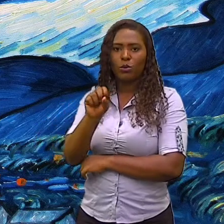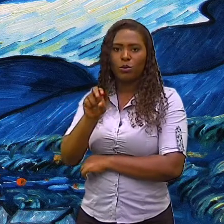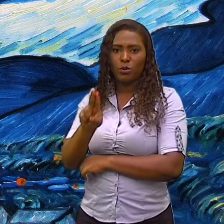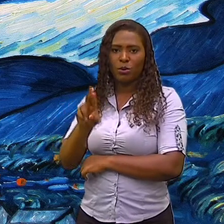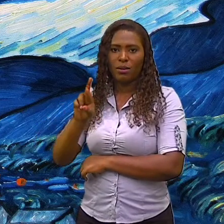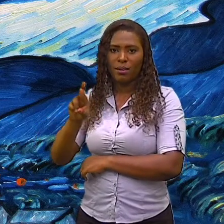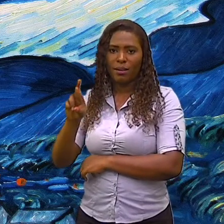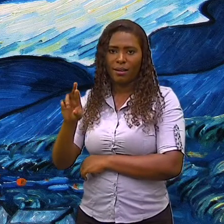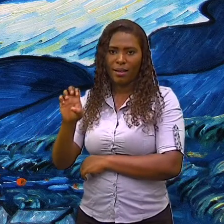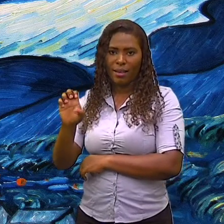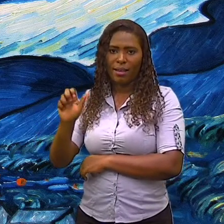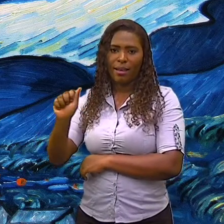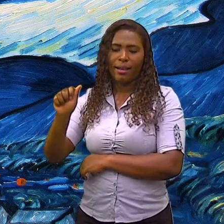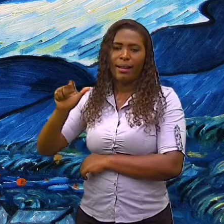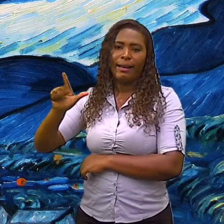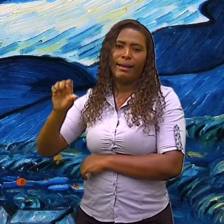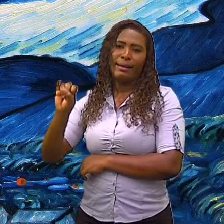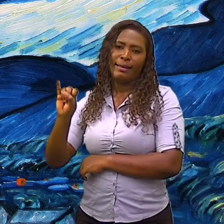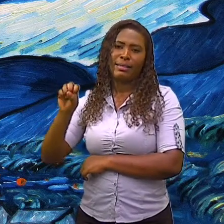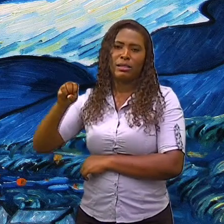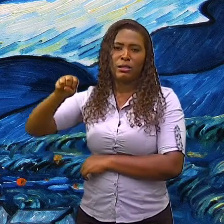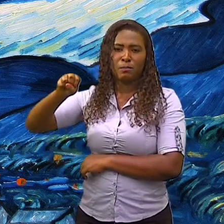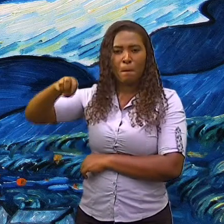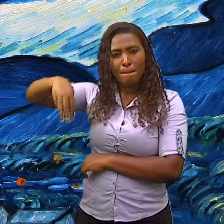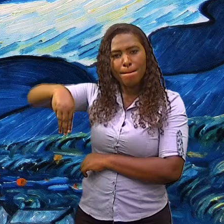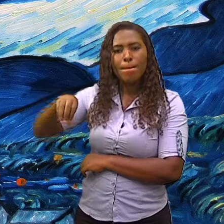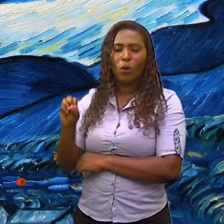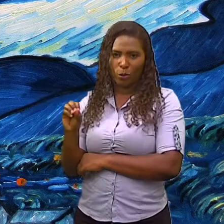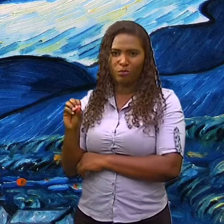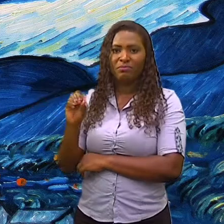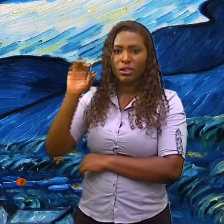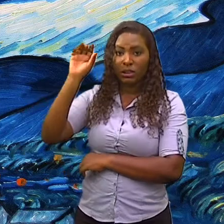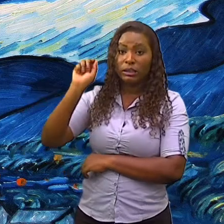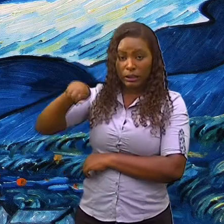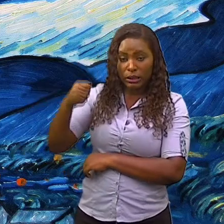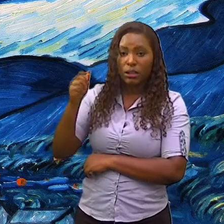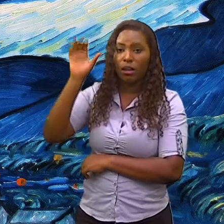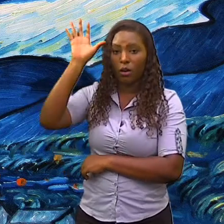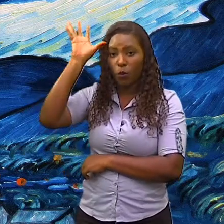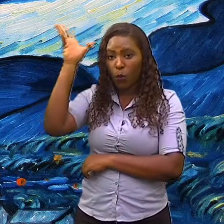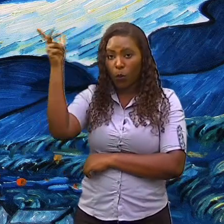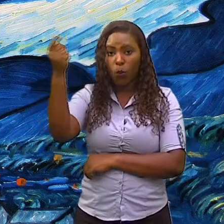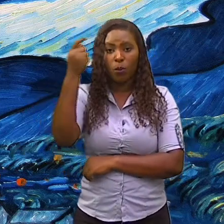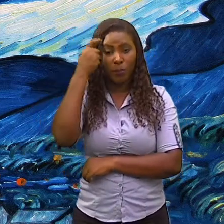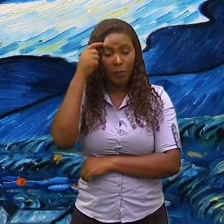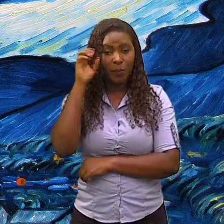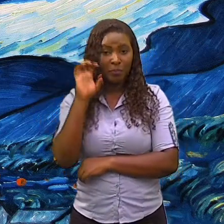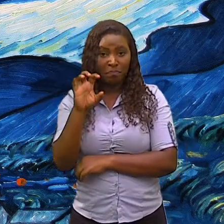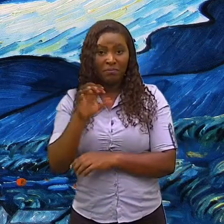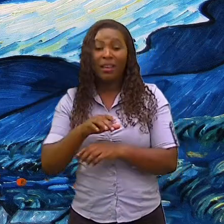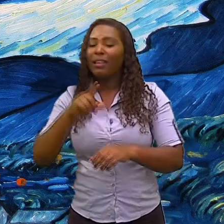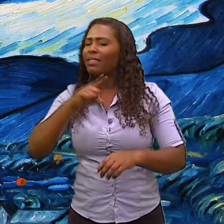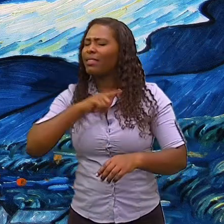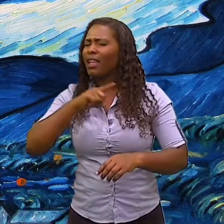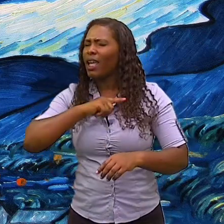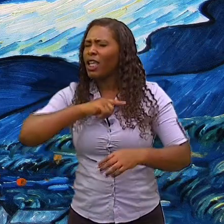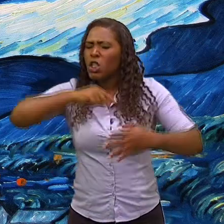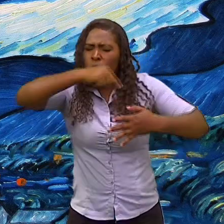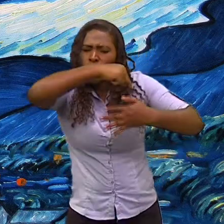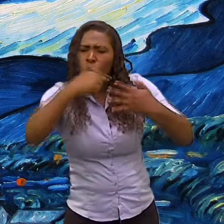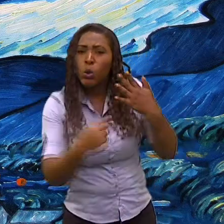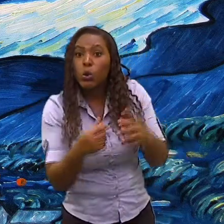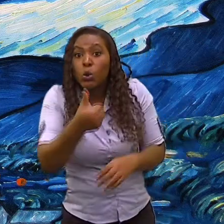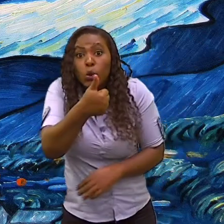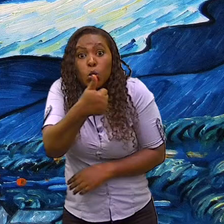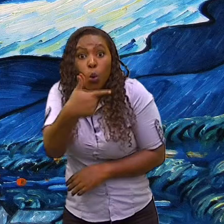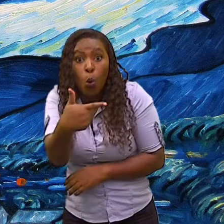exemplo, Monet, Renoir, Pizarro, Sisley, Van Gogh, Degas, Cezanne e